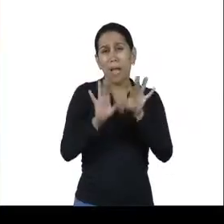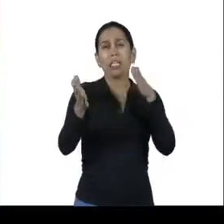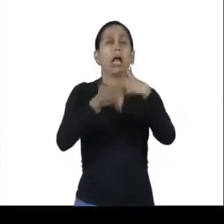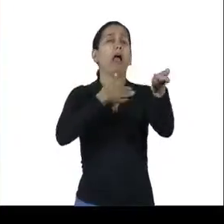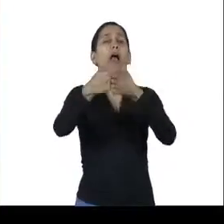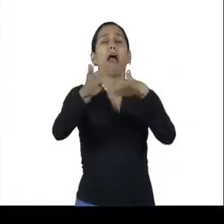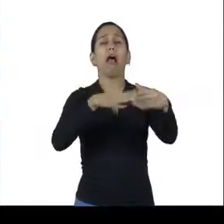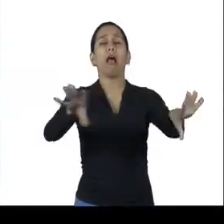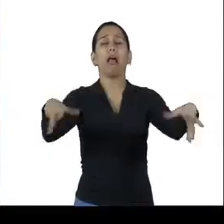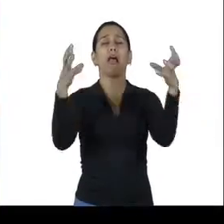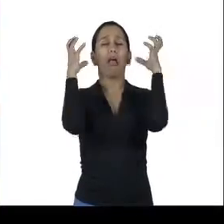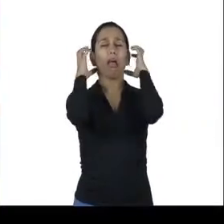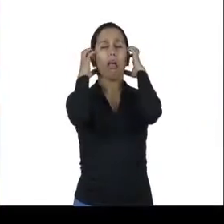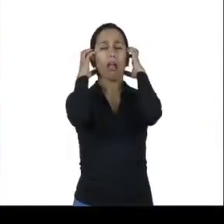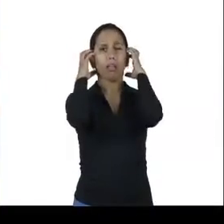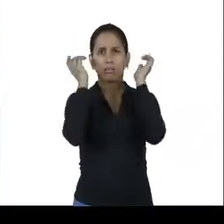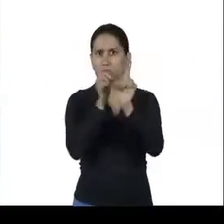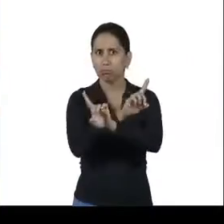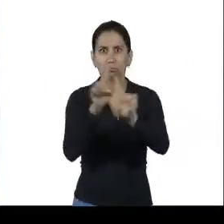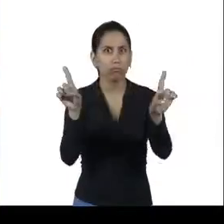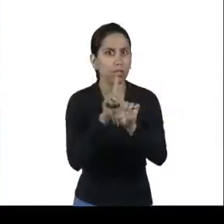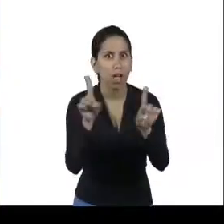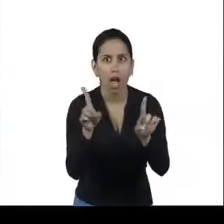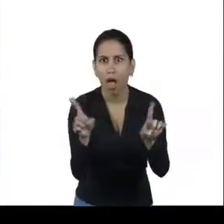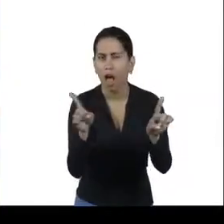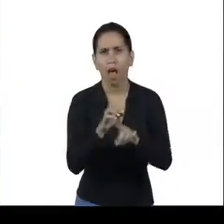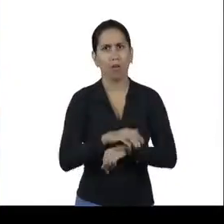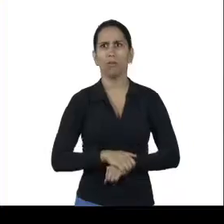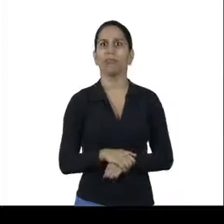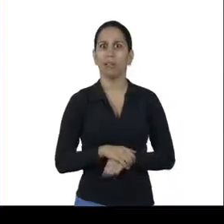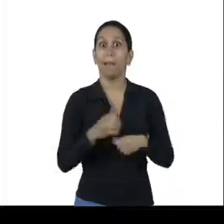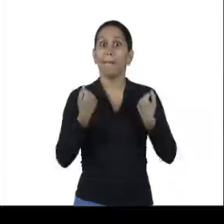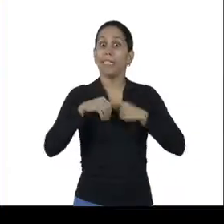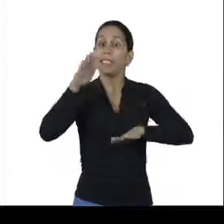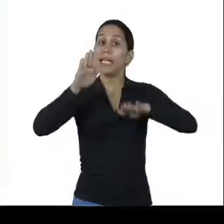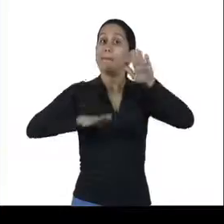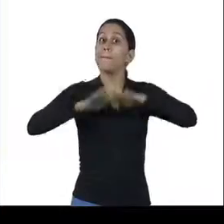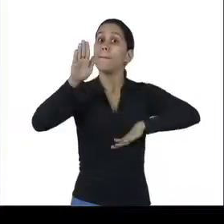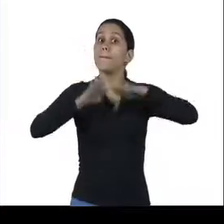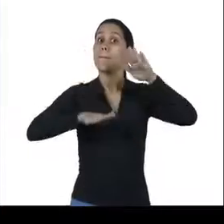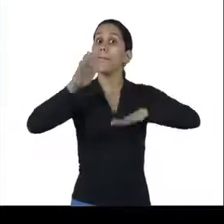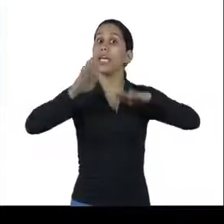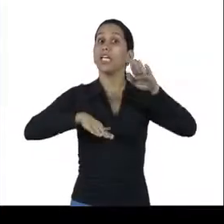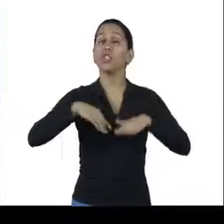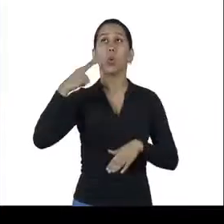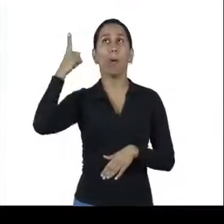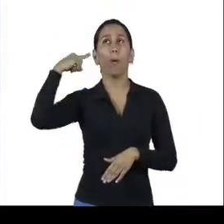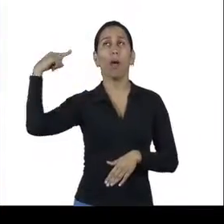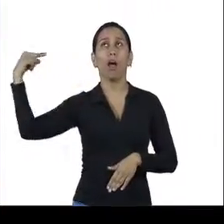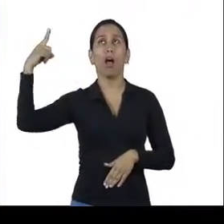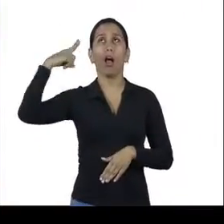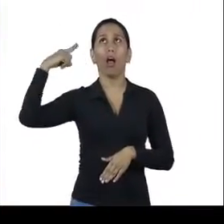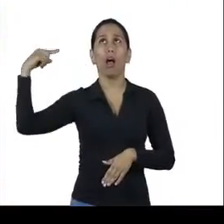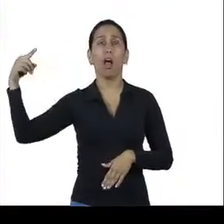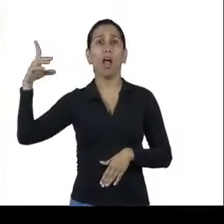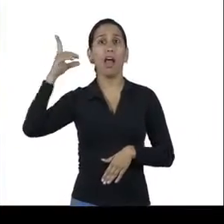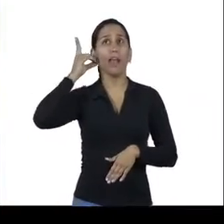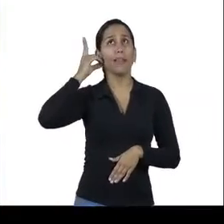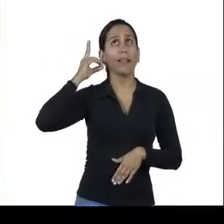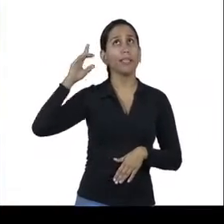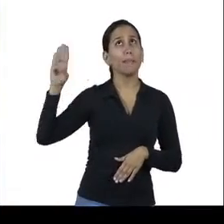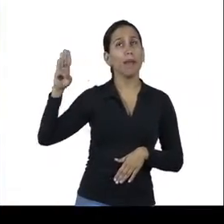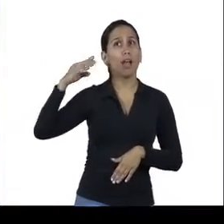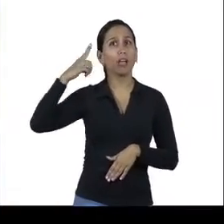qualquer um. É necessário fazer a avaliação do nível de ruído no ambiente, para determinar qual tipo de proteção auditiva